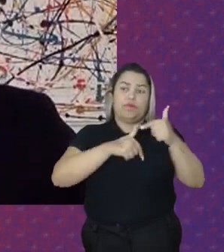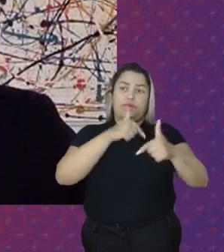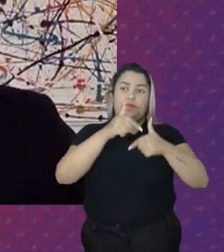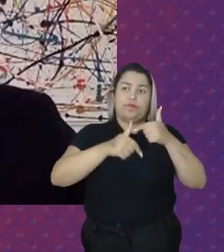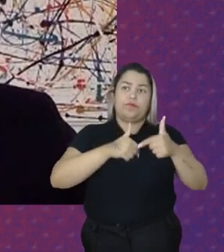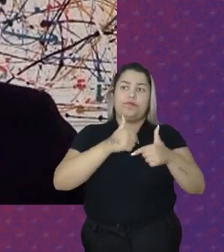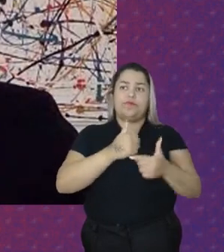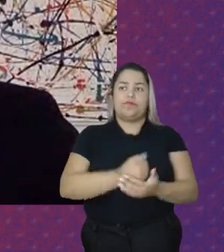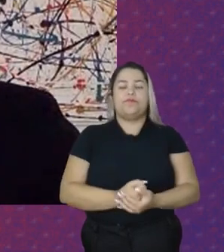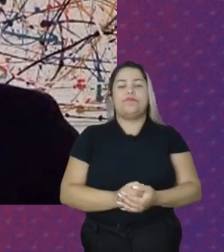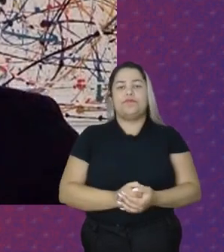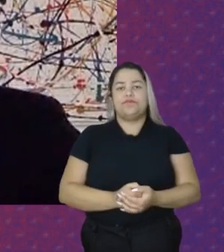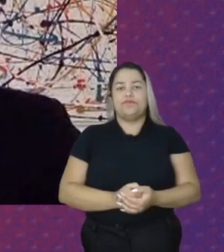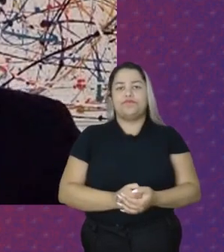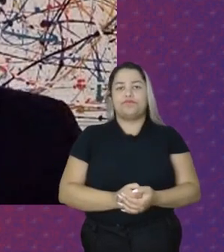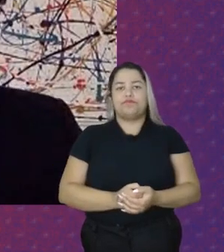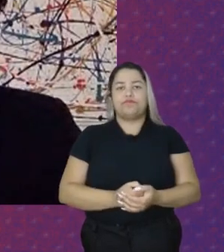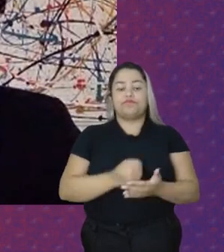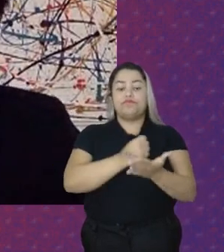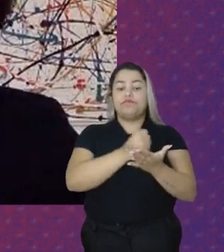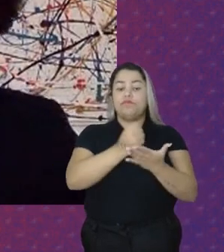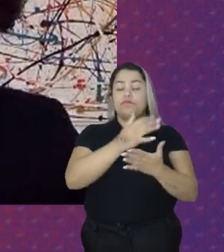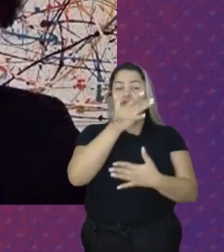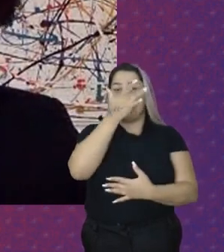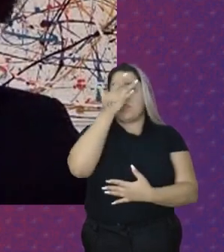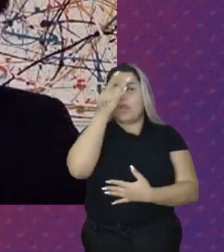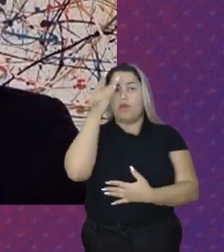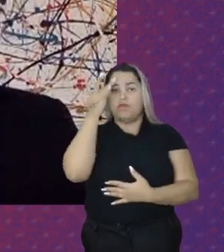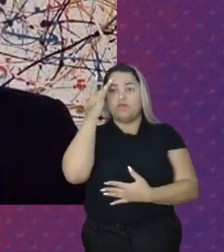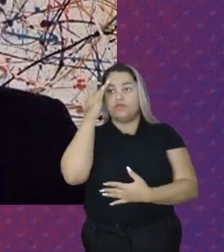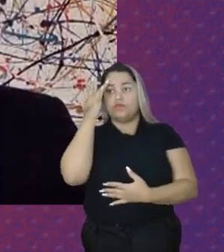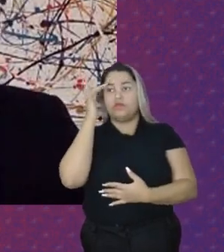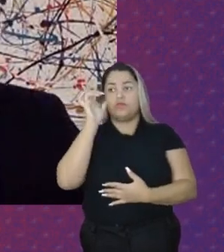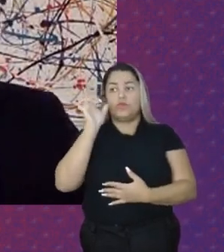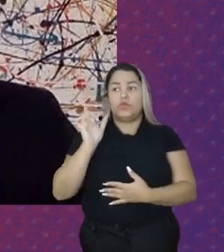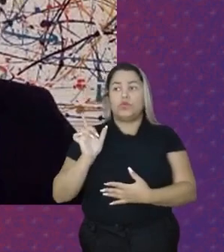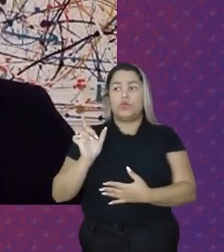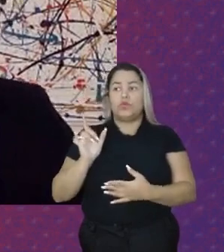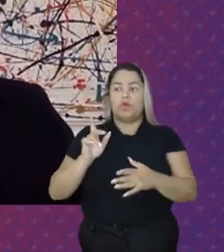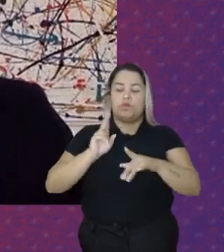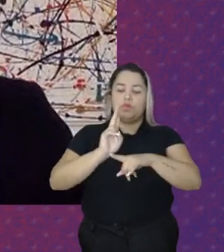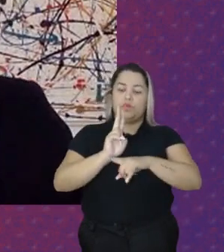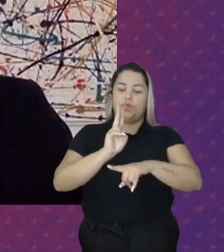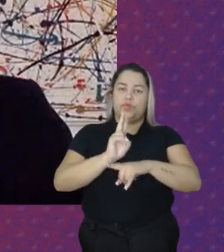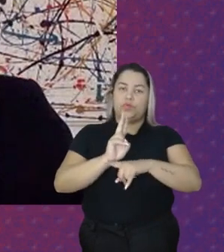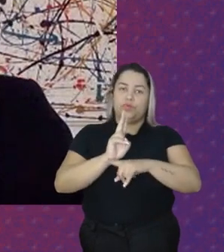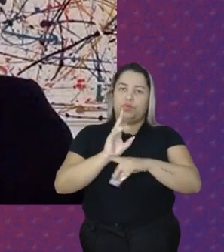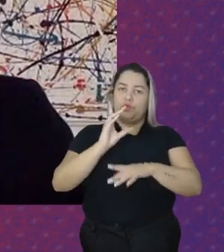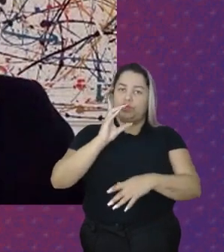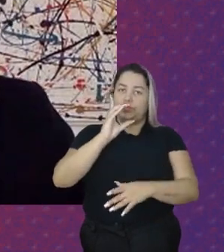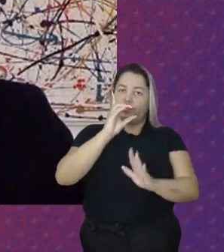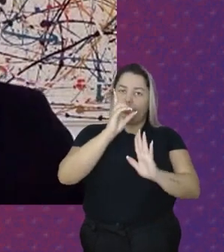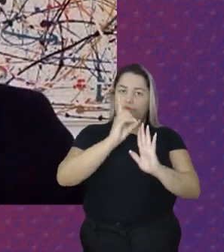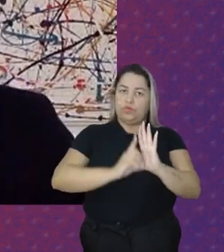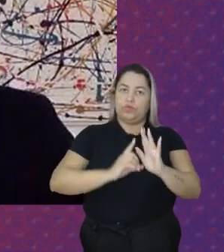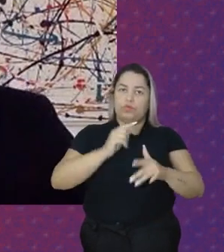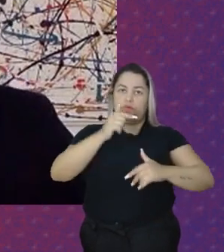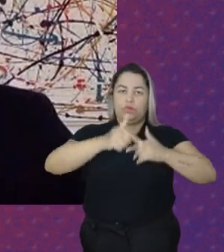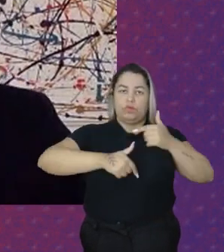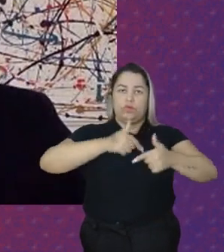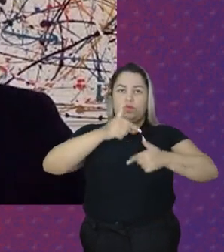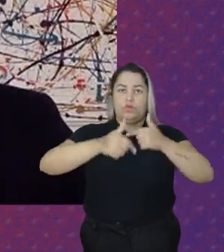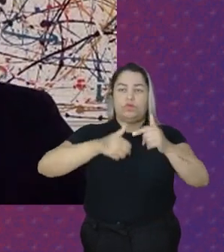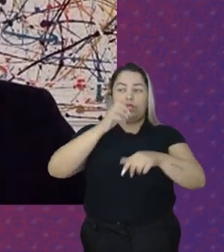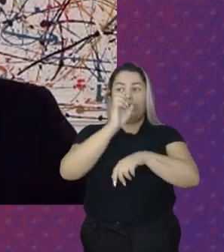E portanto Ao excetuar O trabalho Doméstico Da proteção Do direito Do trabalho O Estado